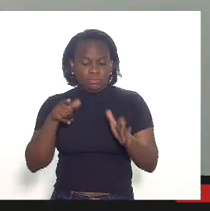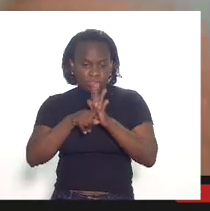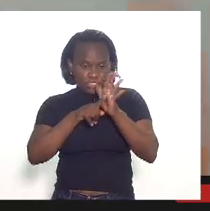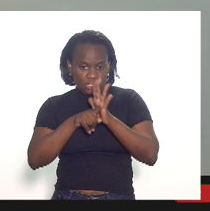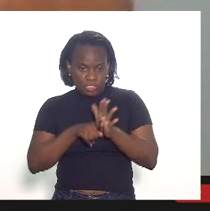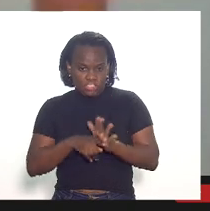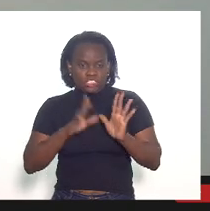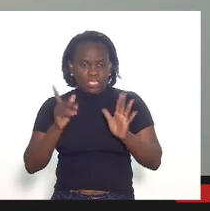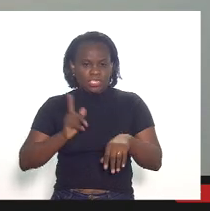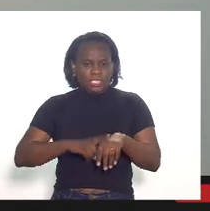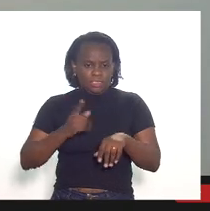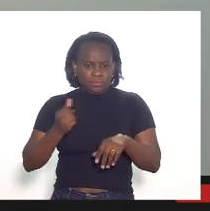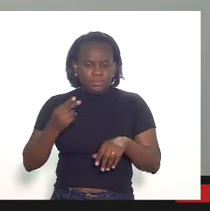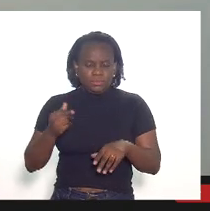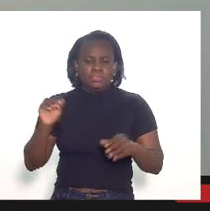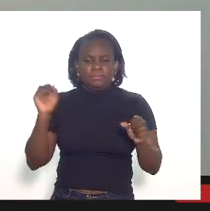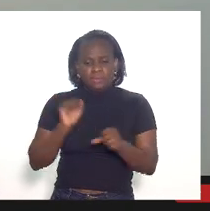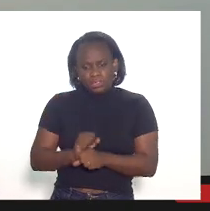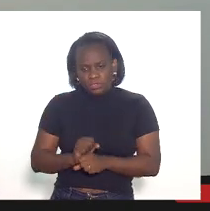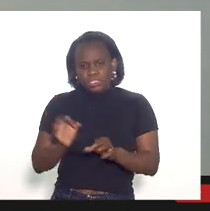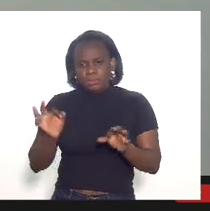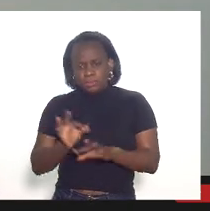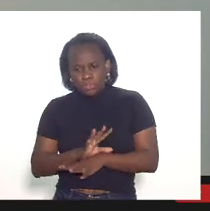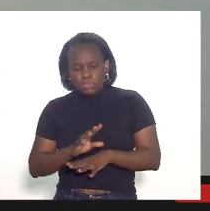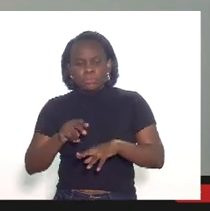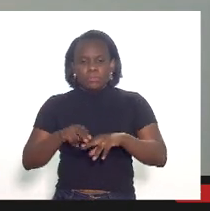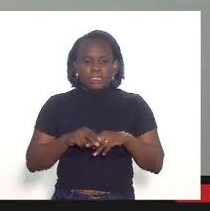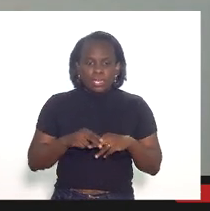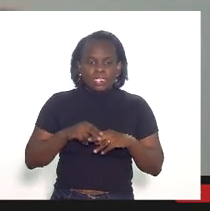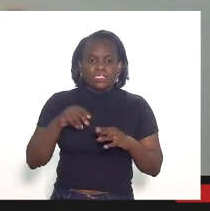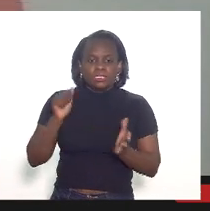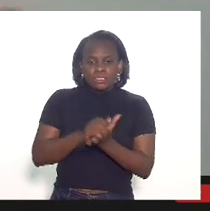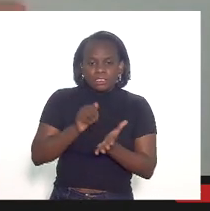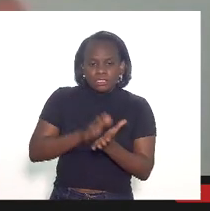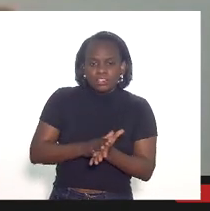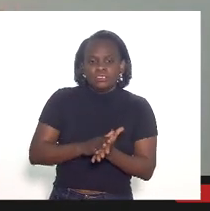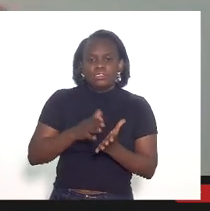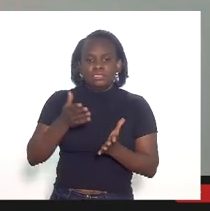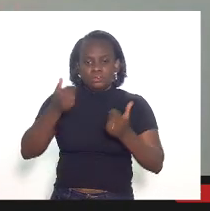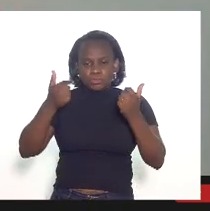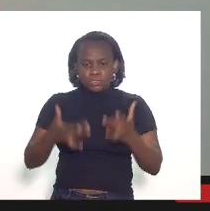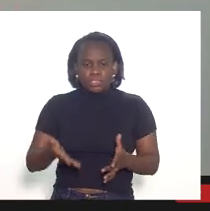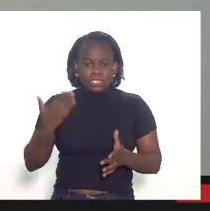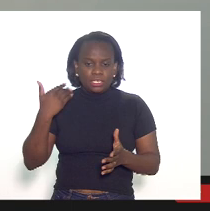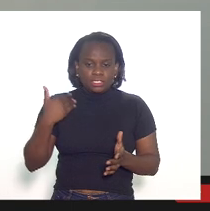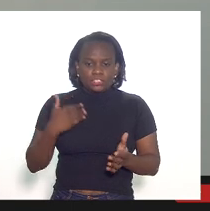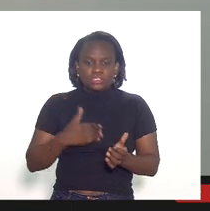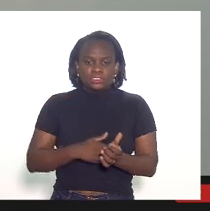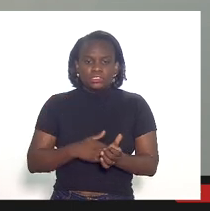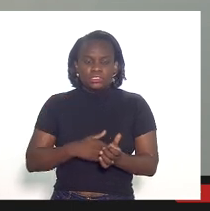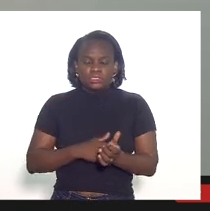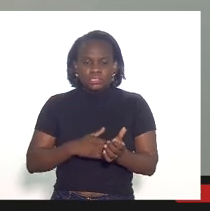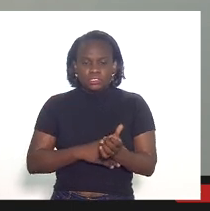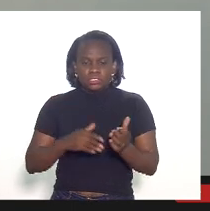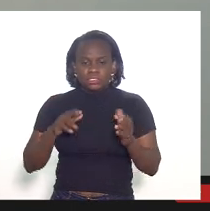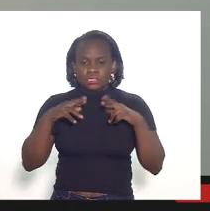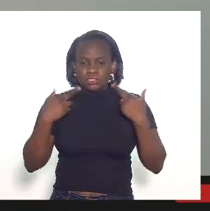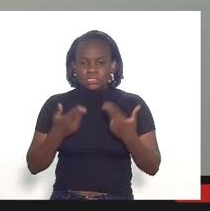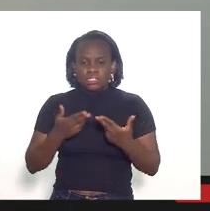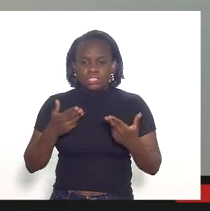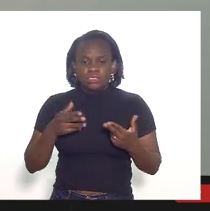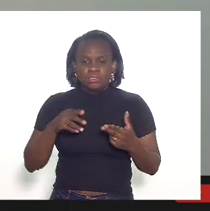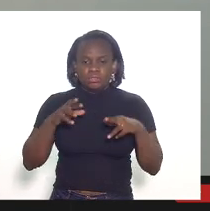faz tempo elas foram encerradas sobre aquela questão do alto de infração que foi falado na última na última na nossa última